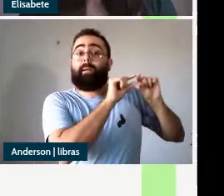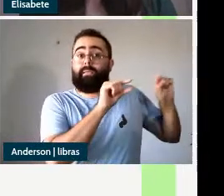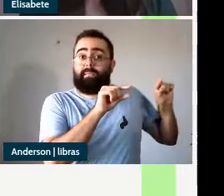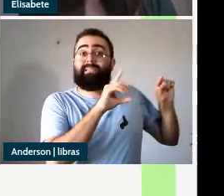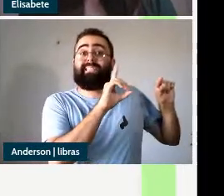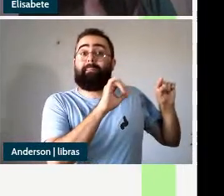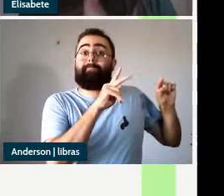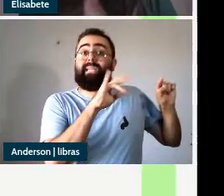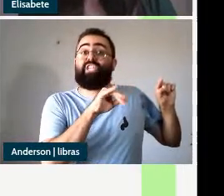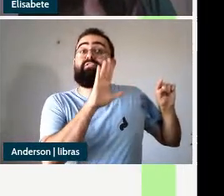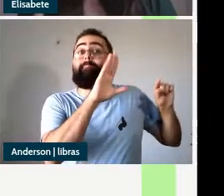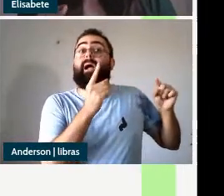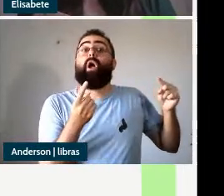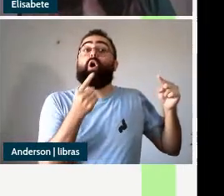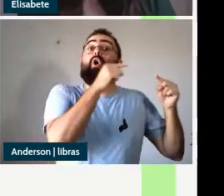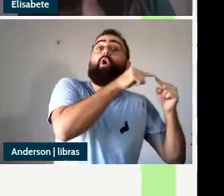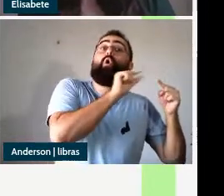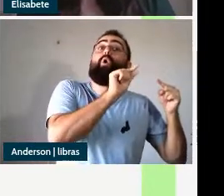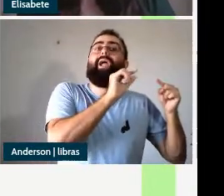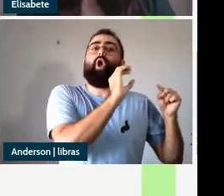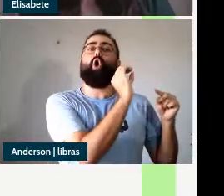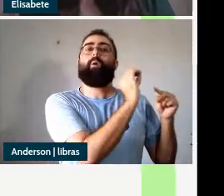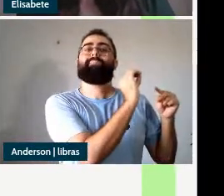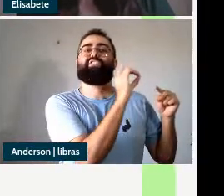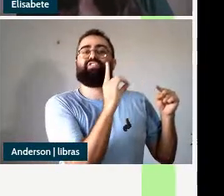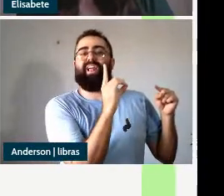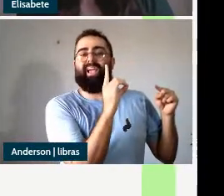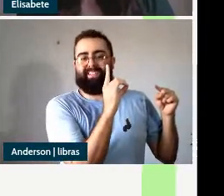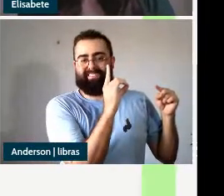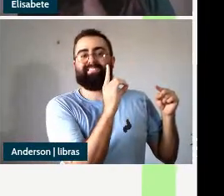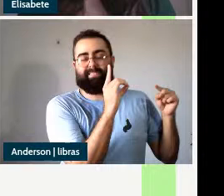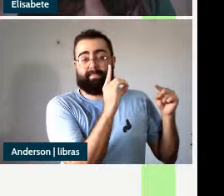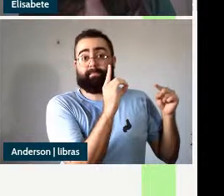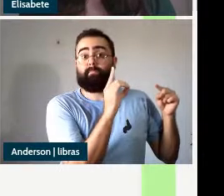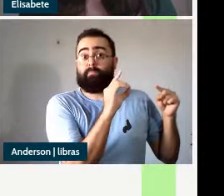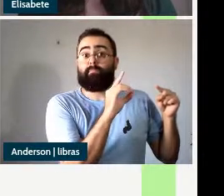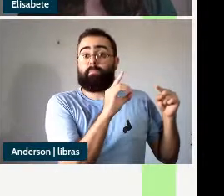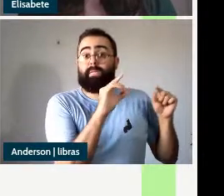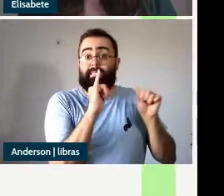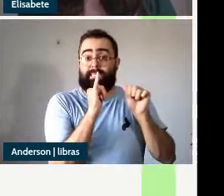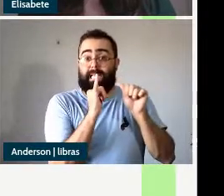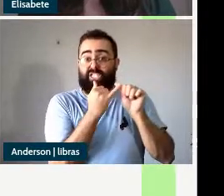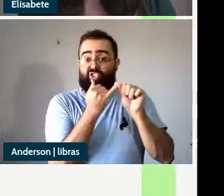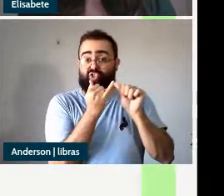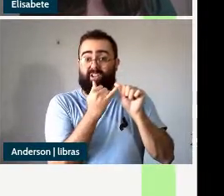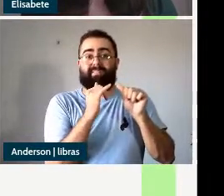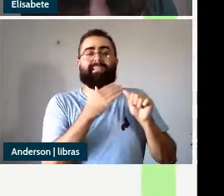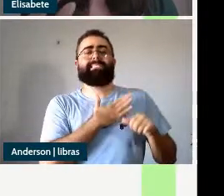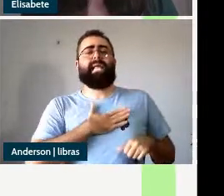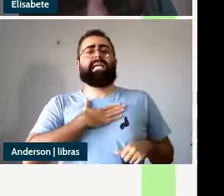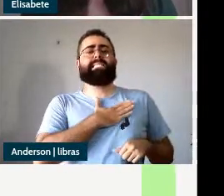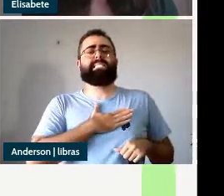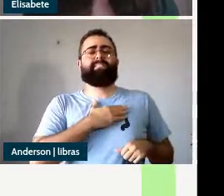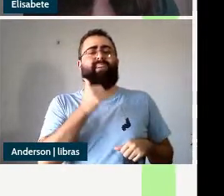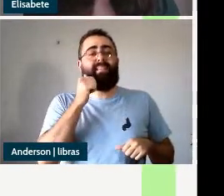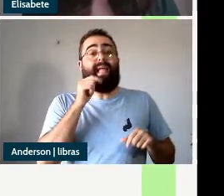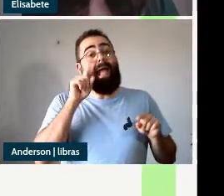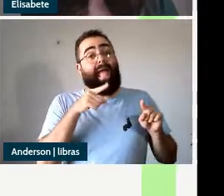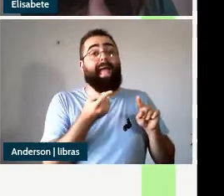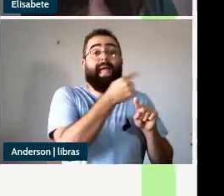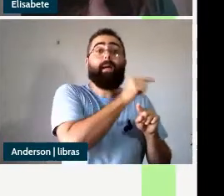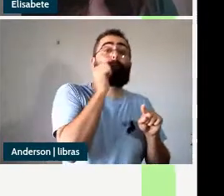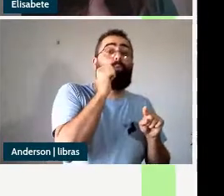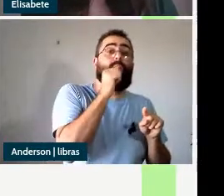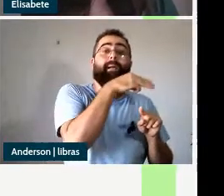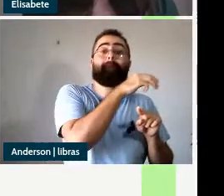direto no caso o depictivo satisfeita se refere ao objeto a Maria nessas sentenças e